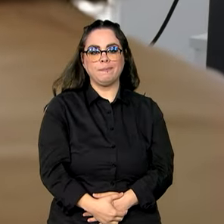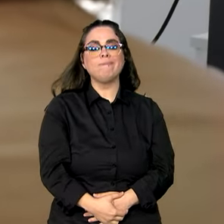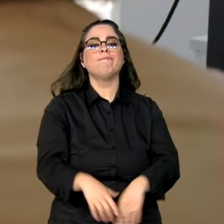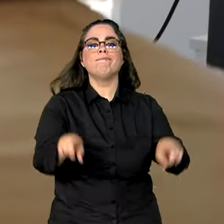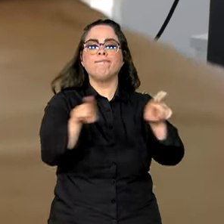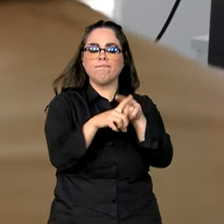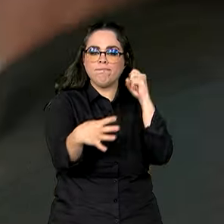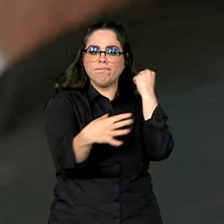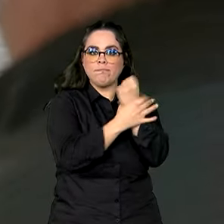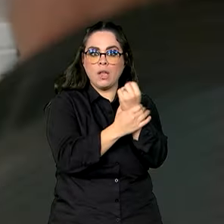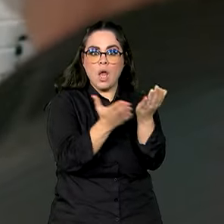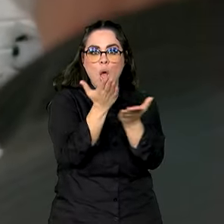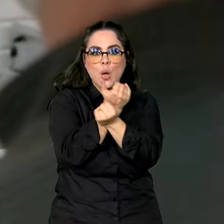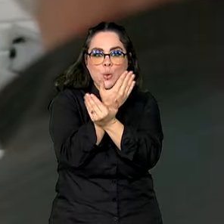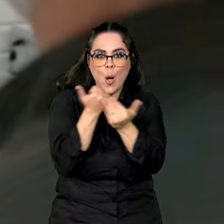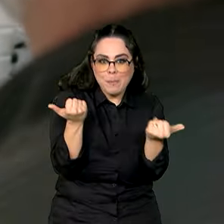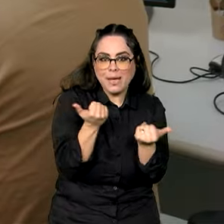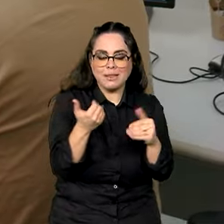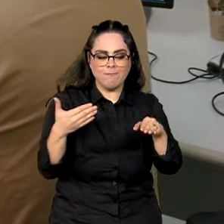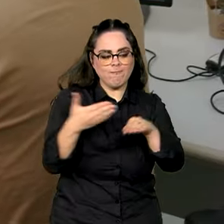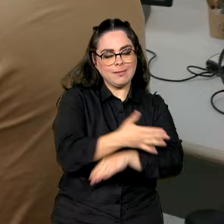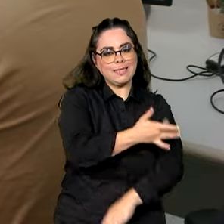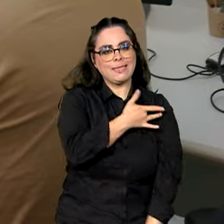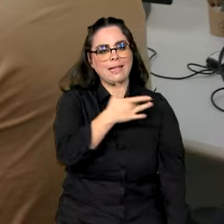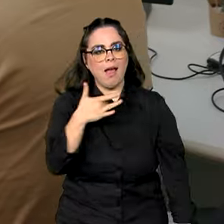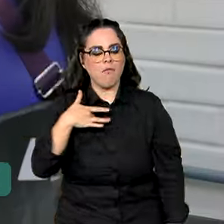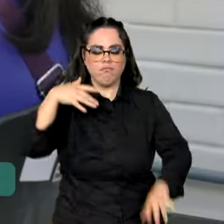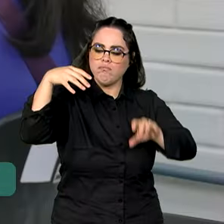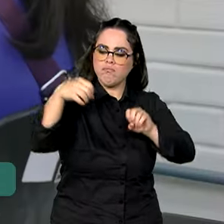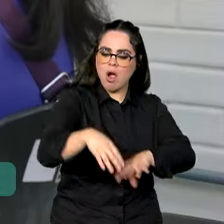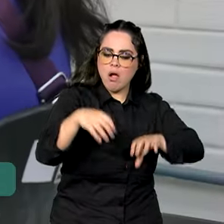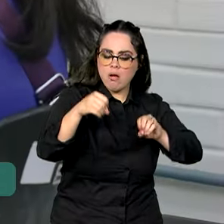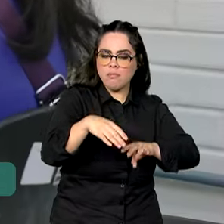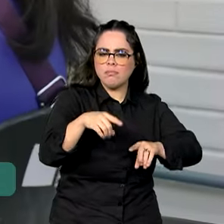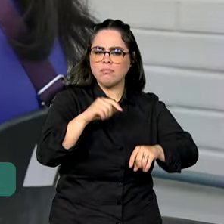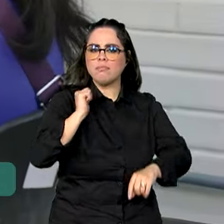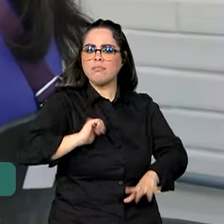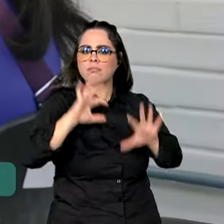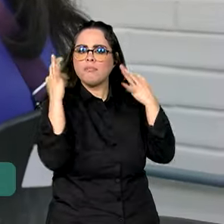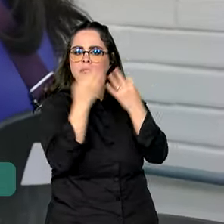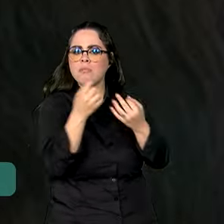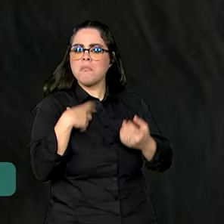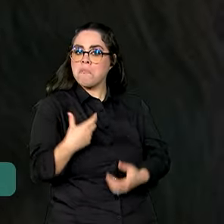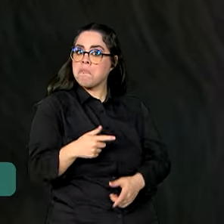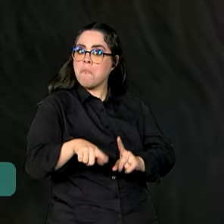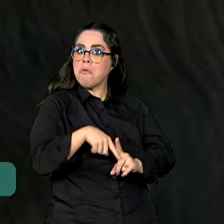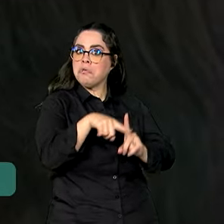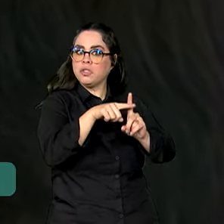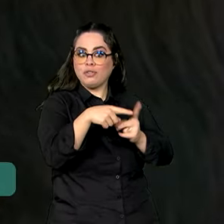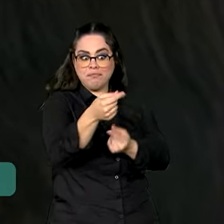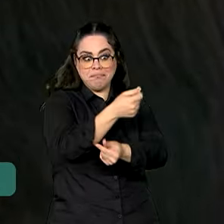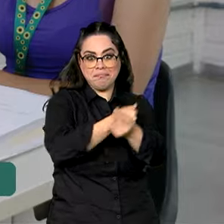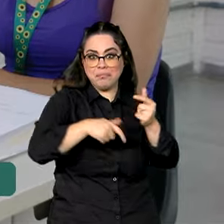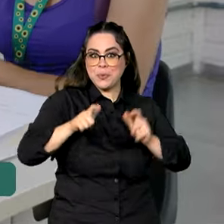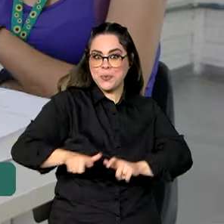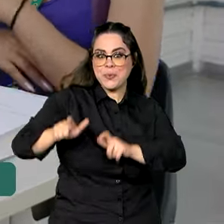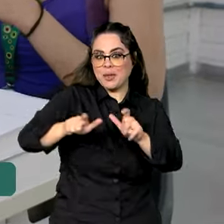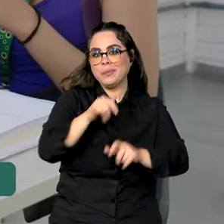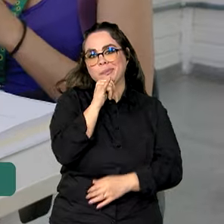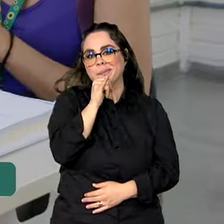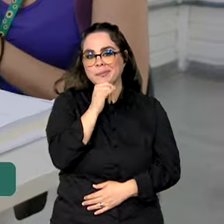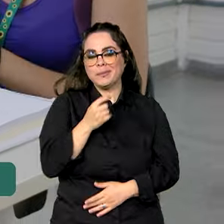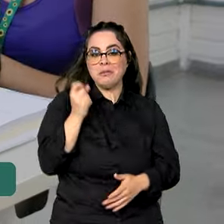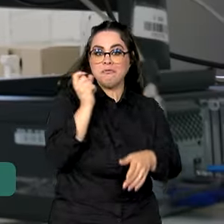Além de garantir comida na mesa, acesso à saúde e educação, o Bolsa Família ainda tem benefícios para a economia local, como